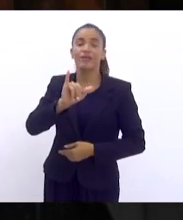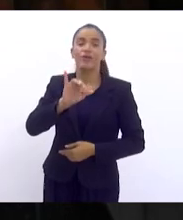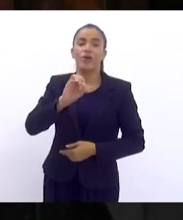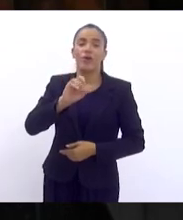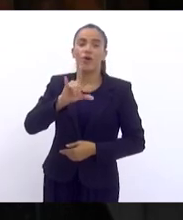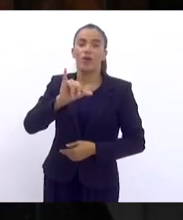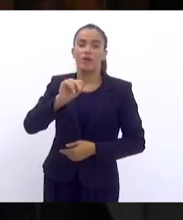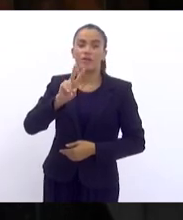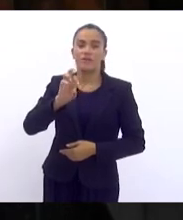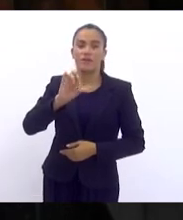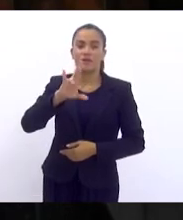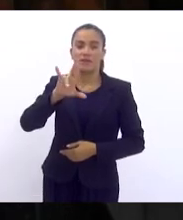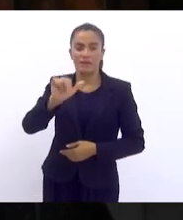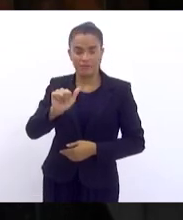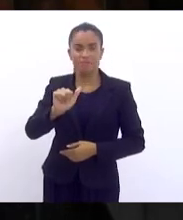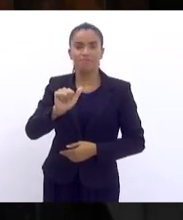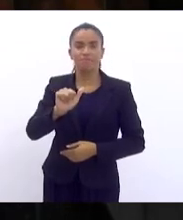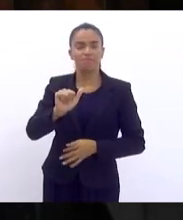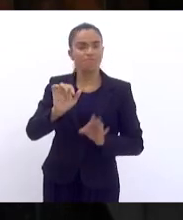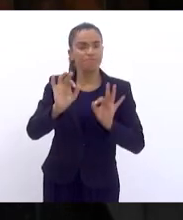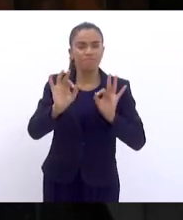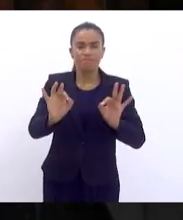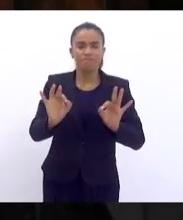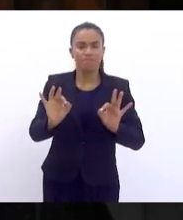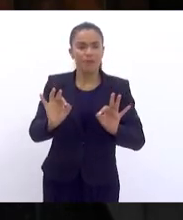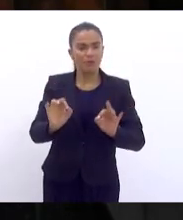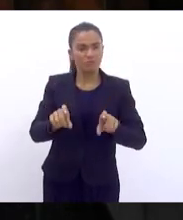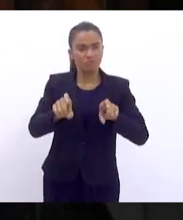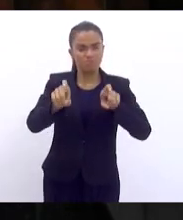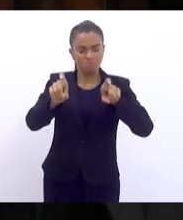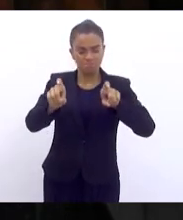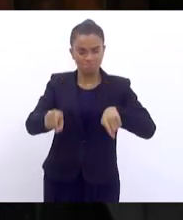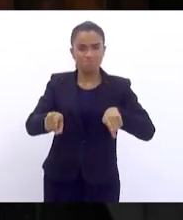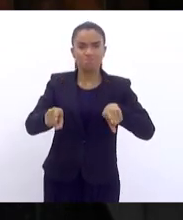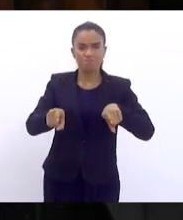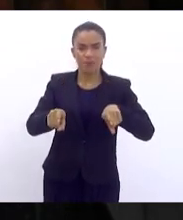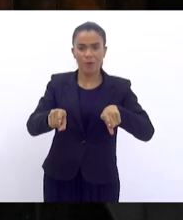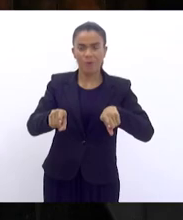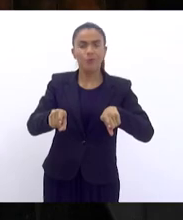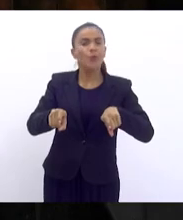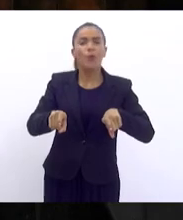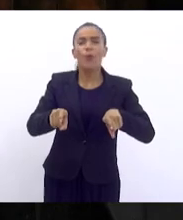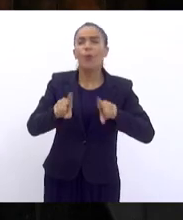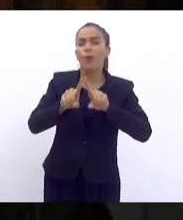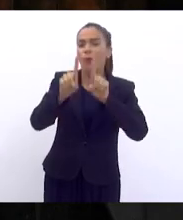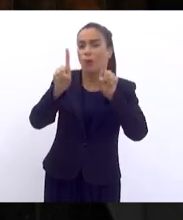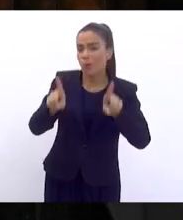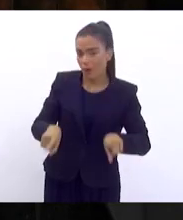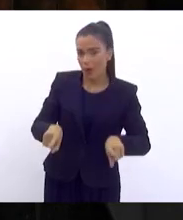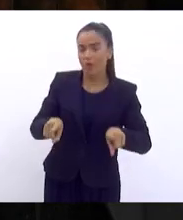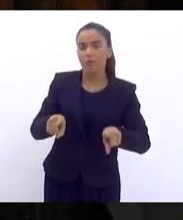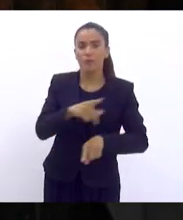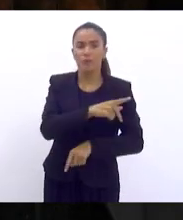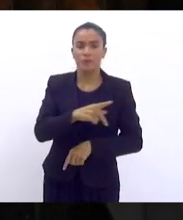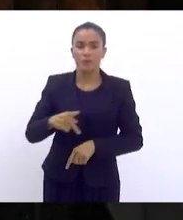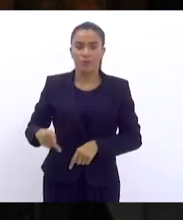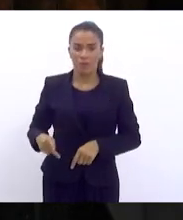interinamente ocupando o honroso cargo de presidente